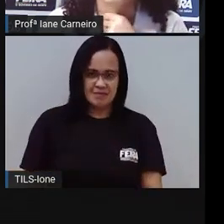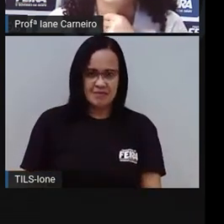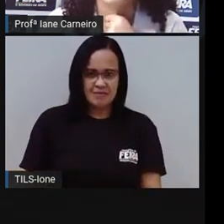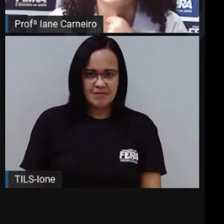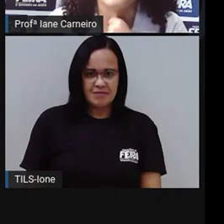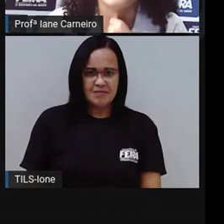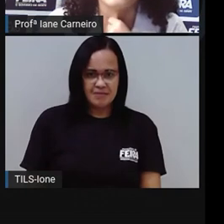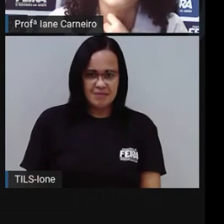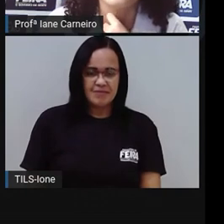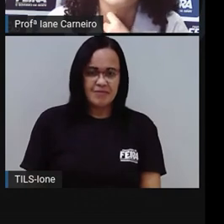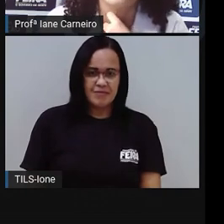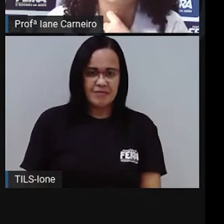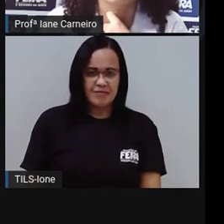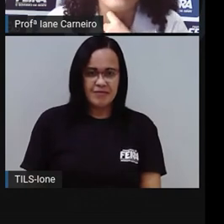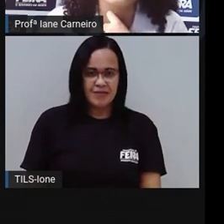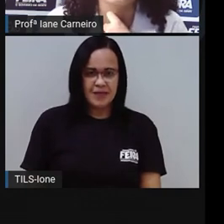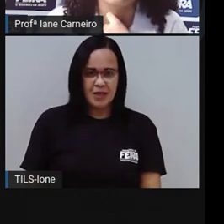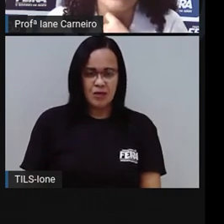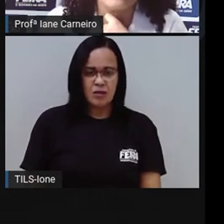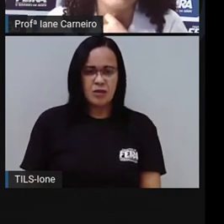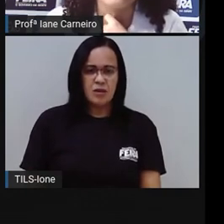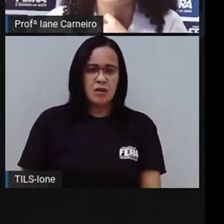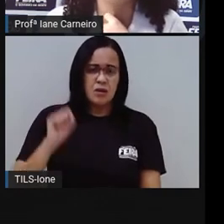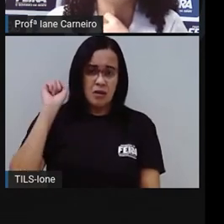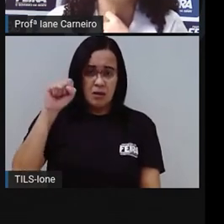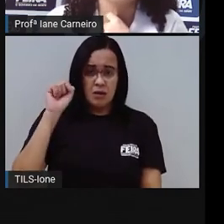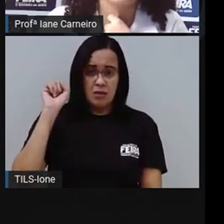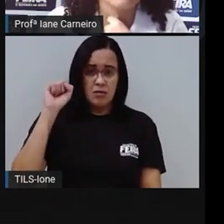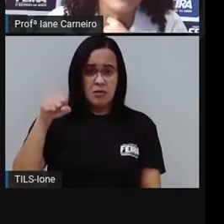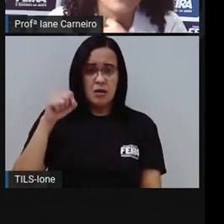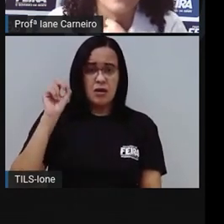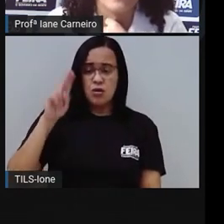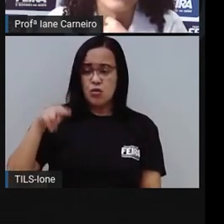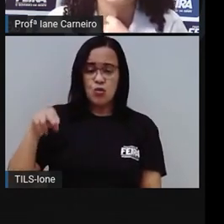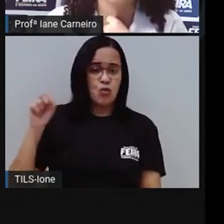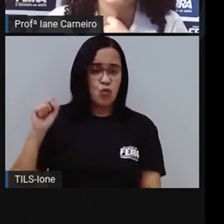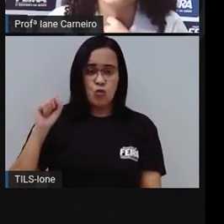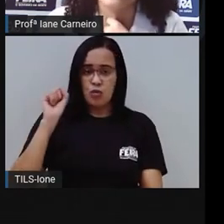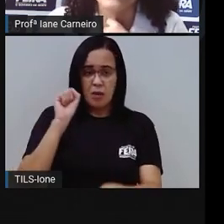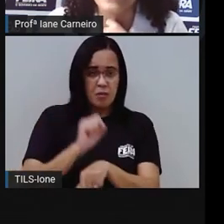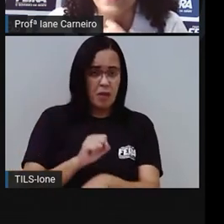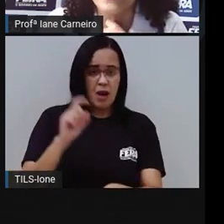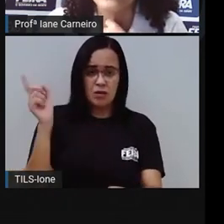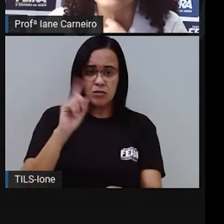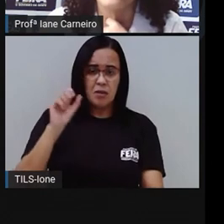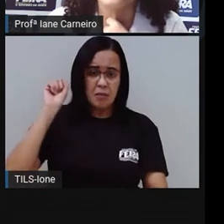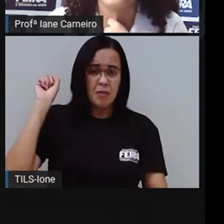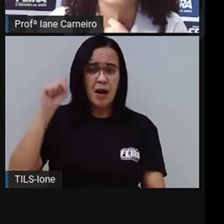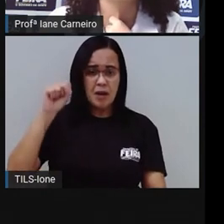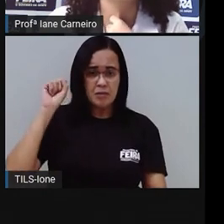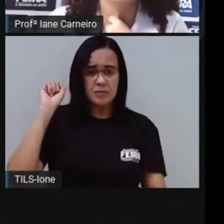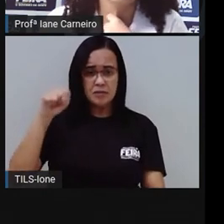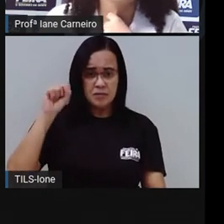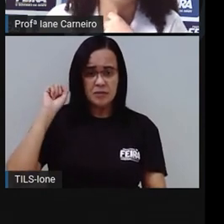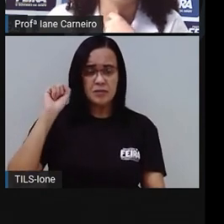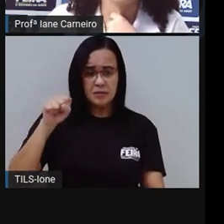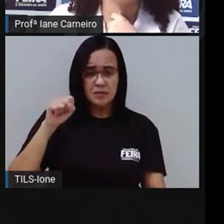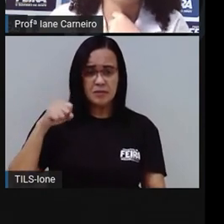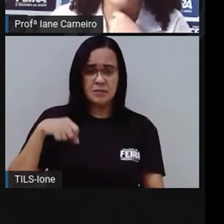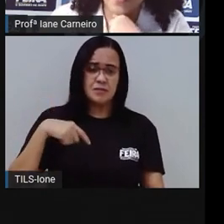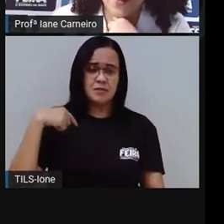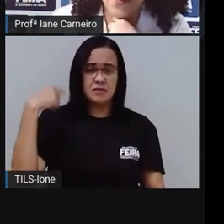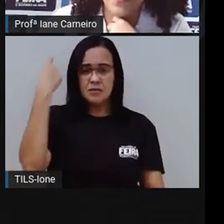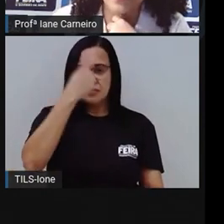Um atrás da outra. Bato, bato, nunca deixo de bater. As minhas pancadas são as horas do teu viver.